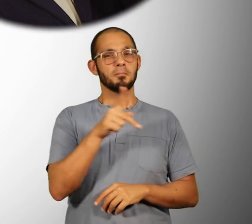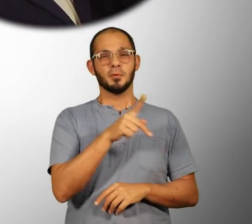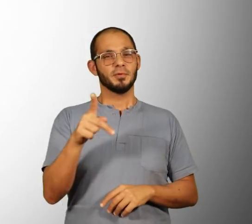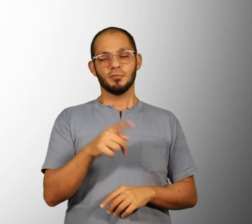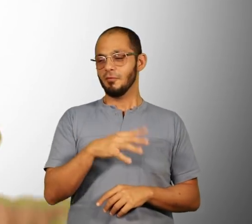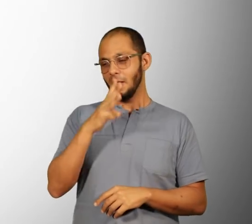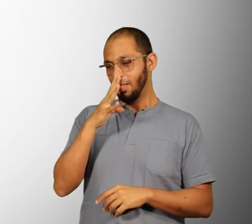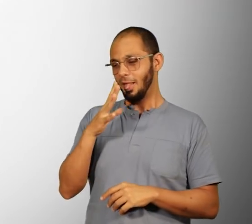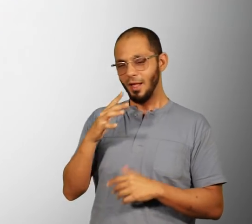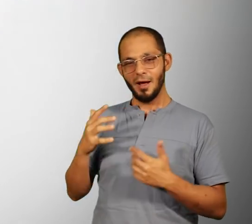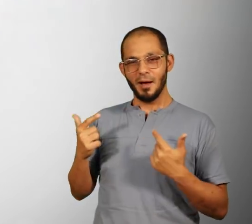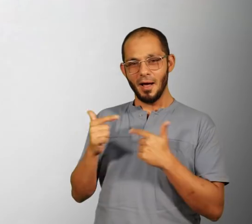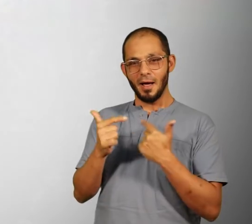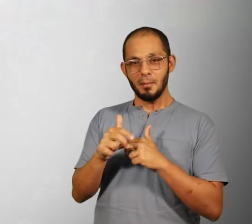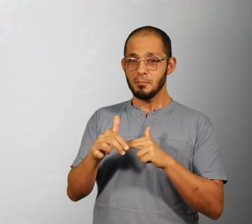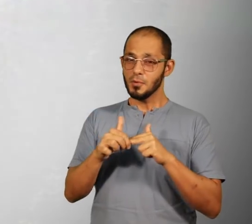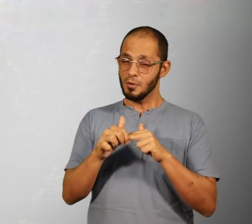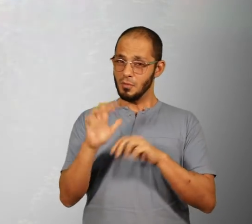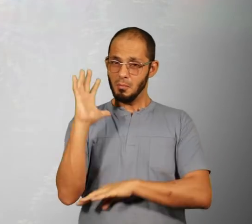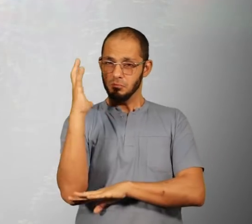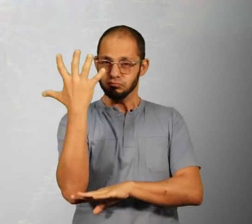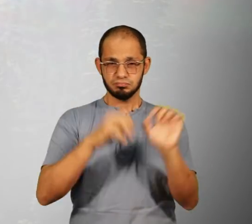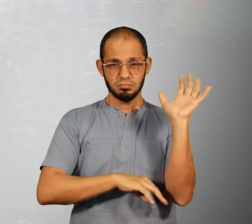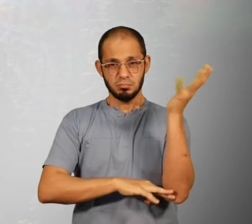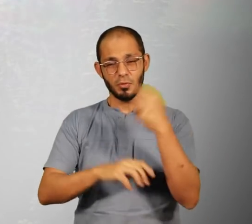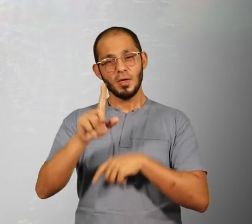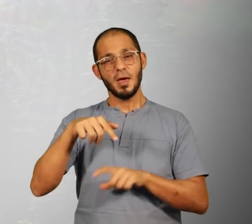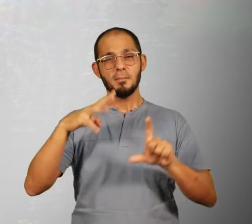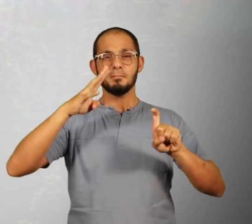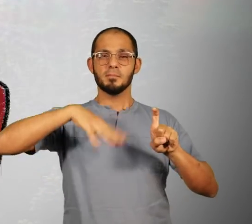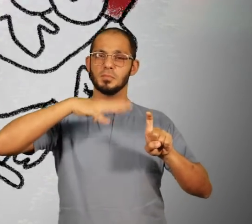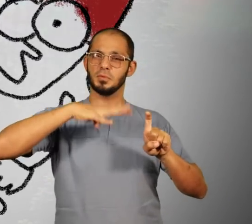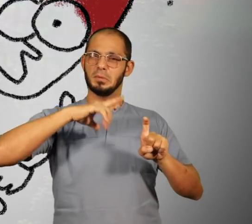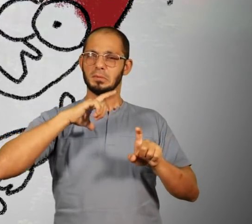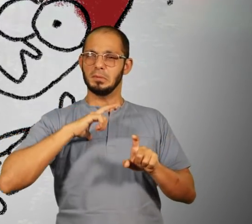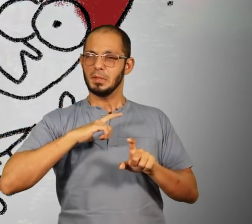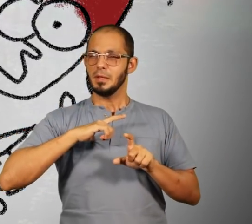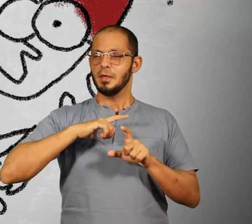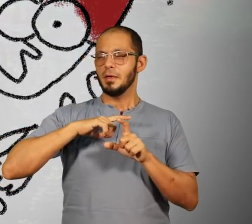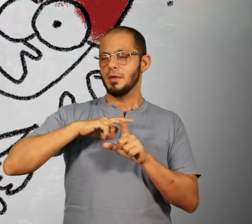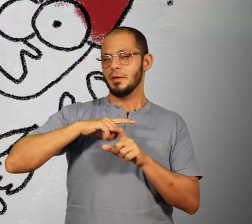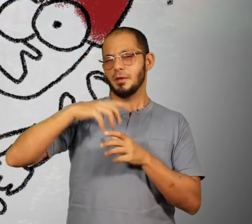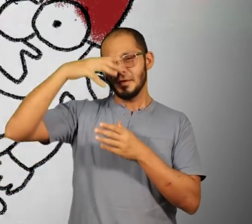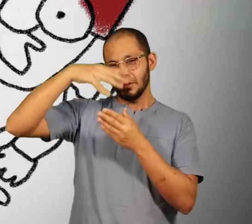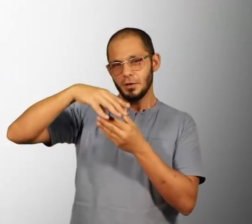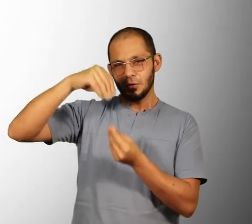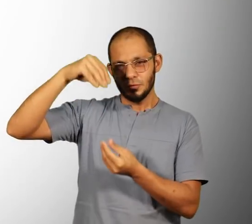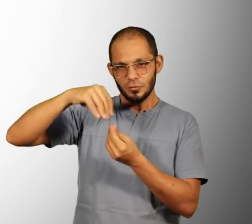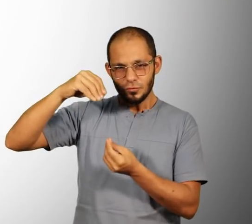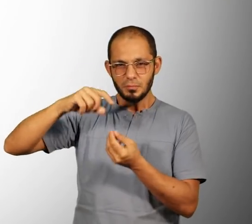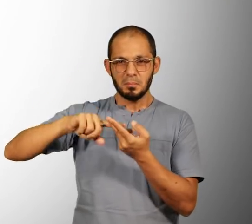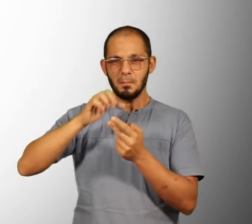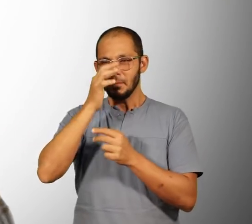máximo. O bosque é o lugar místico da universidade, né? É maravilhoso aquele lugar. Tem idômes, tem doenças, eu tenho certeza que tem. O estereótipo é,